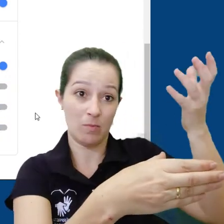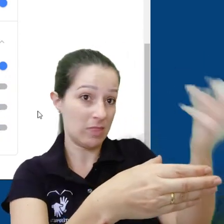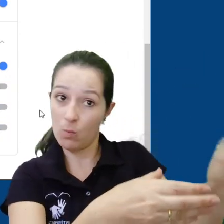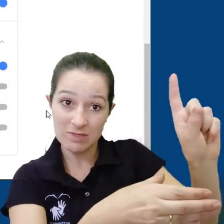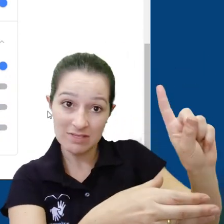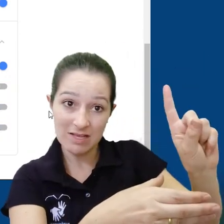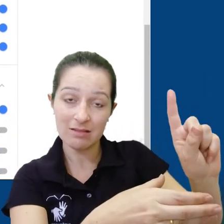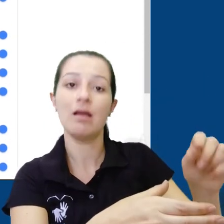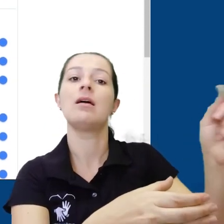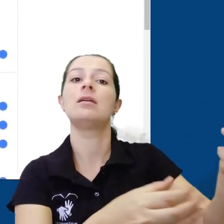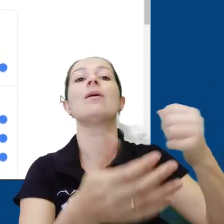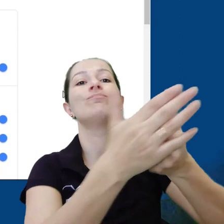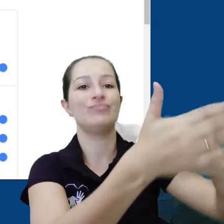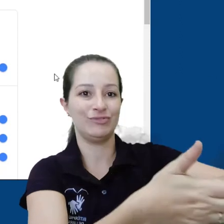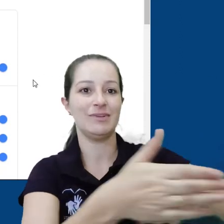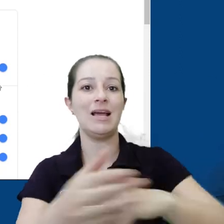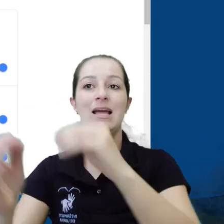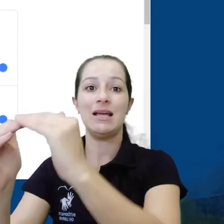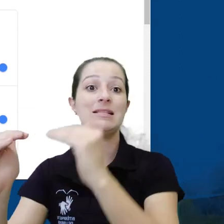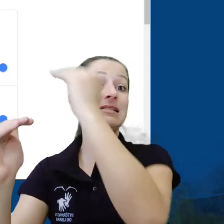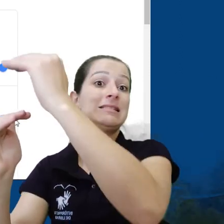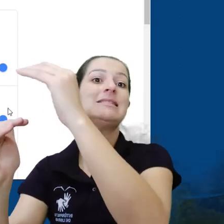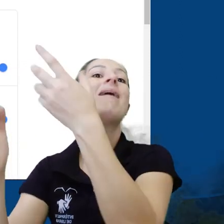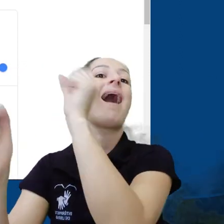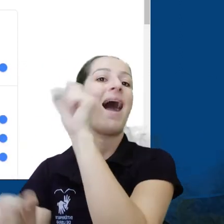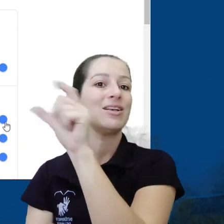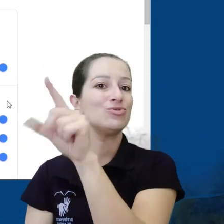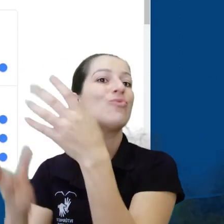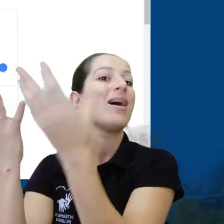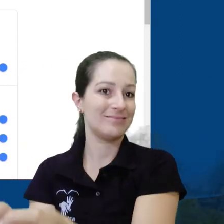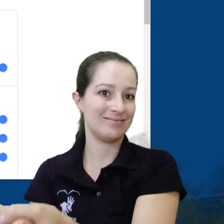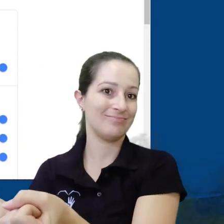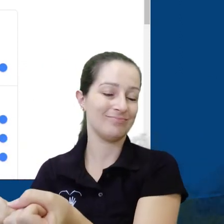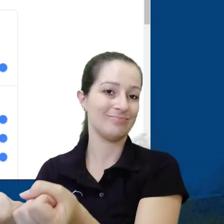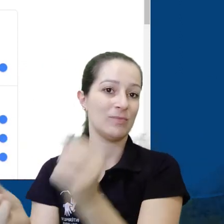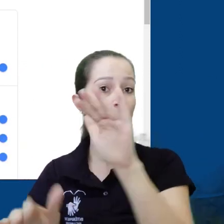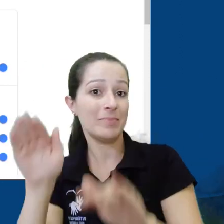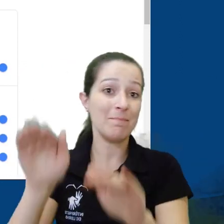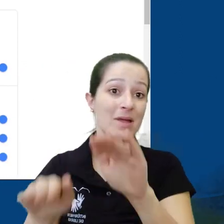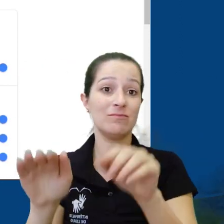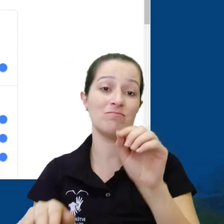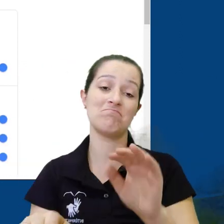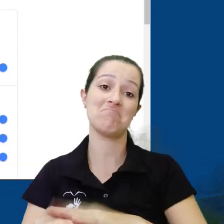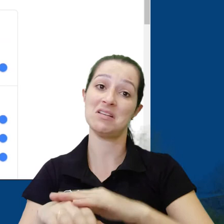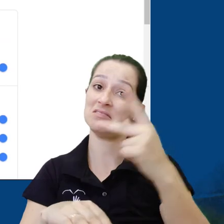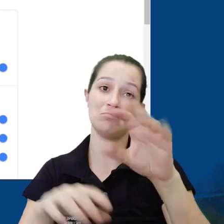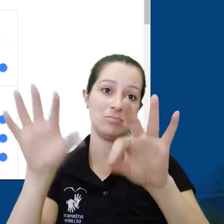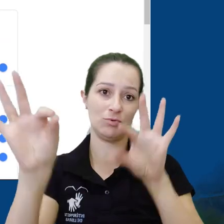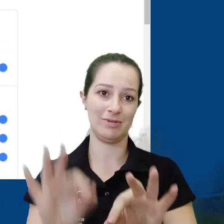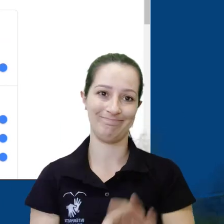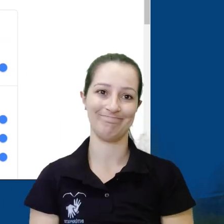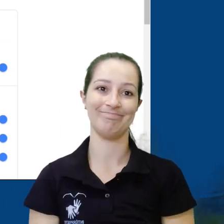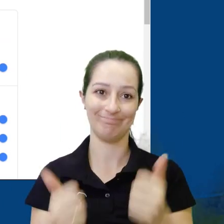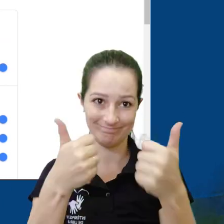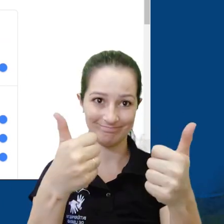notificação e deixar a opção de comentários lá em cima ativada. Essas configurações vão de acordo com o que é mais conveniente para o seu fluxo de